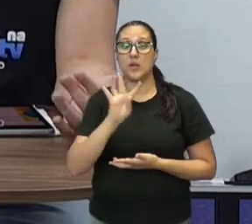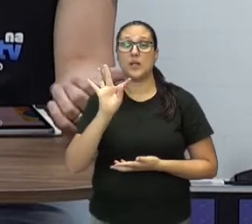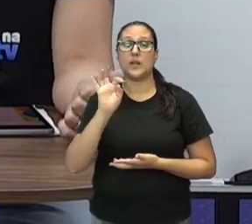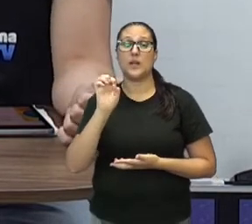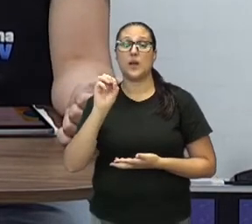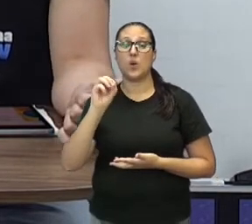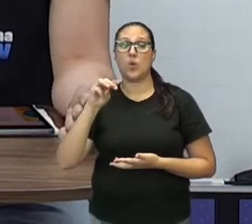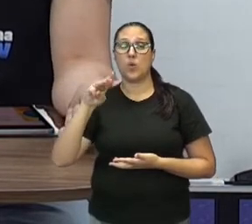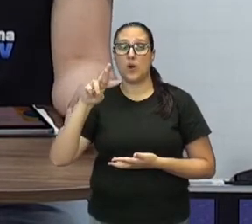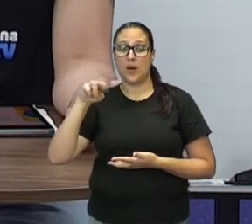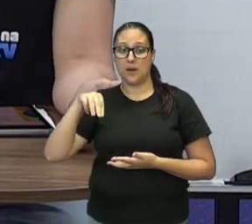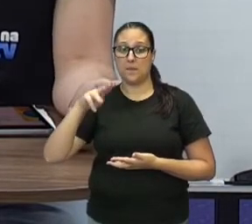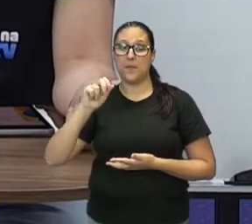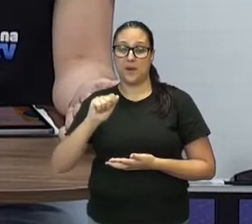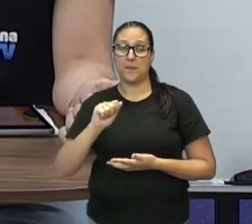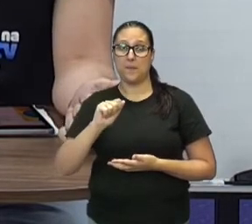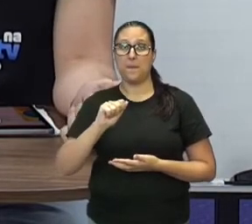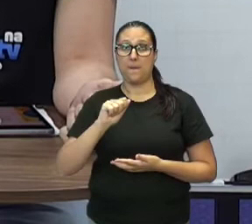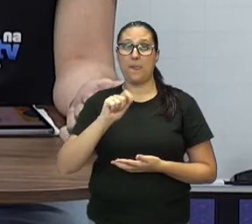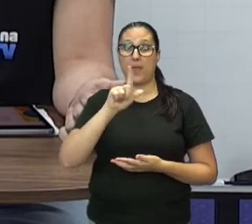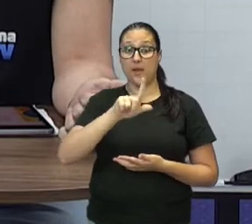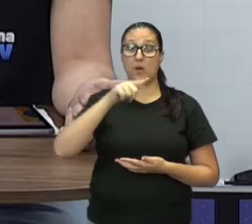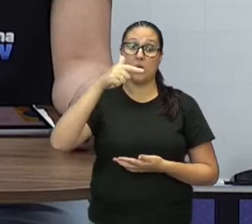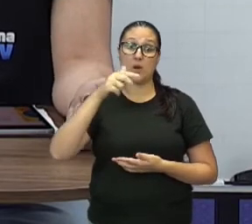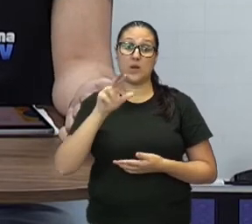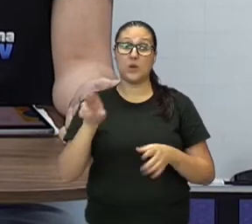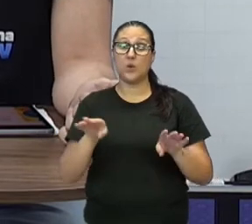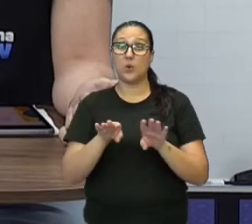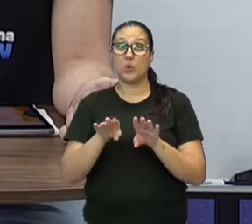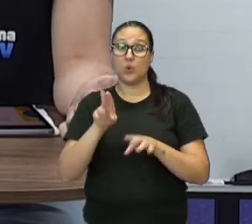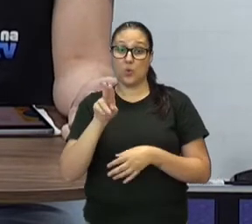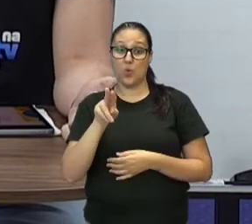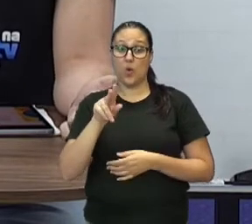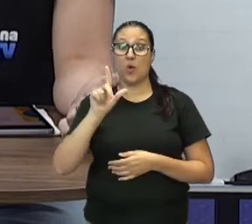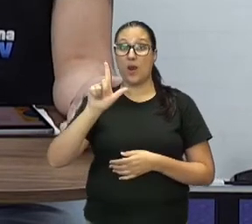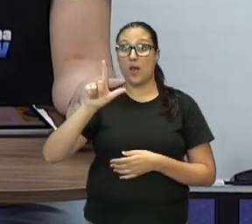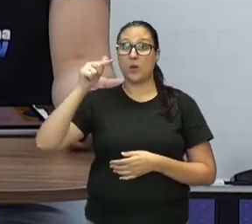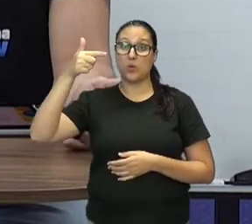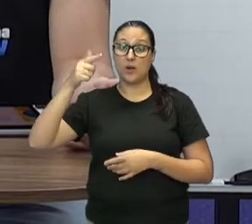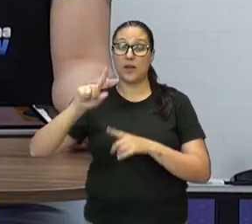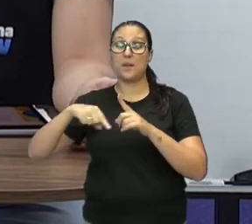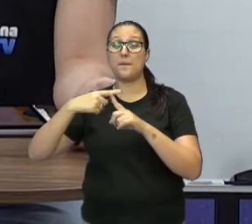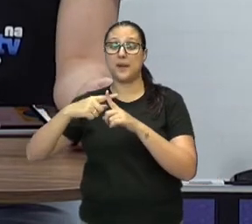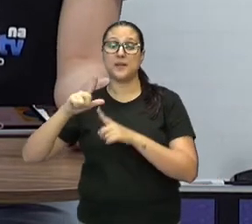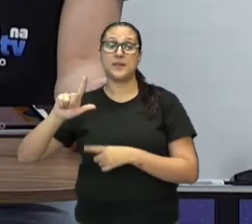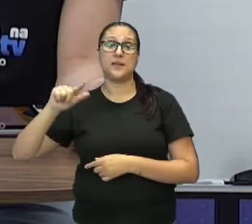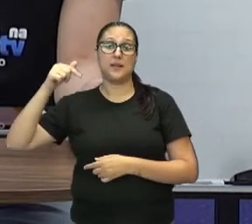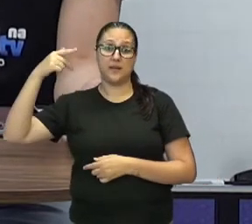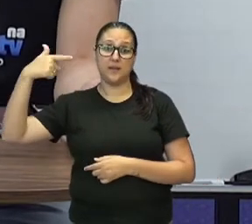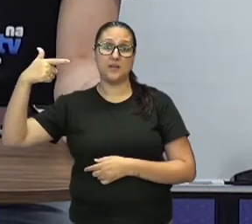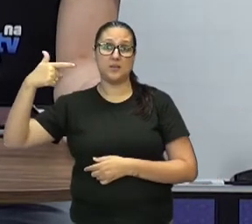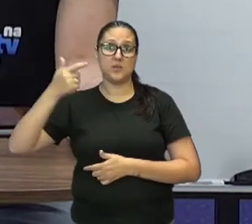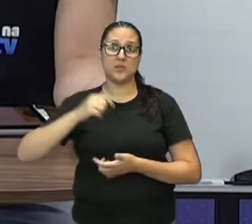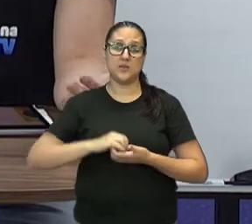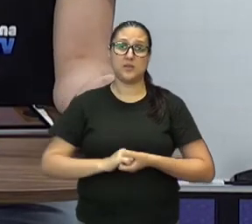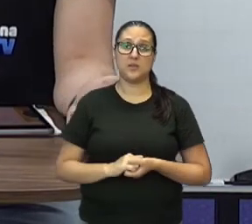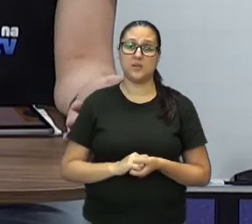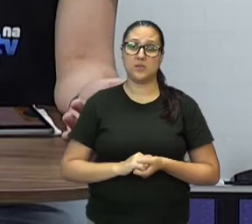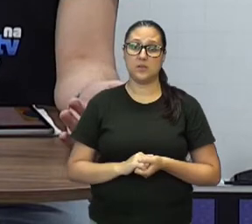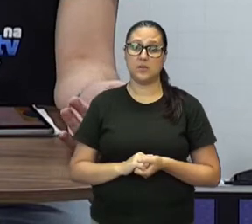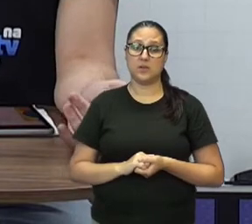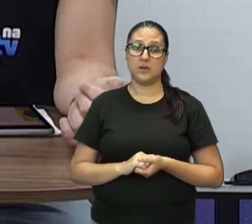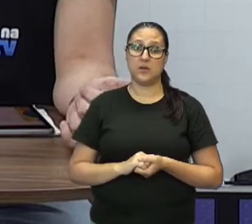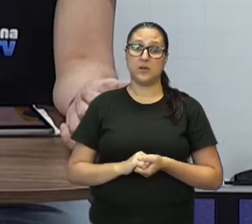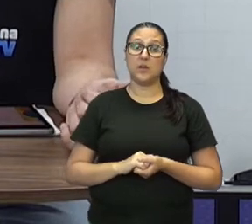D ao quadrado é igual a L ao quadrado, que é um cateto, mais L ao quadrado, que é outro cateto. D ao